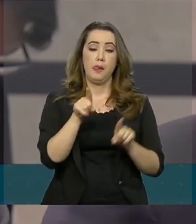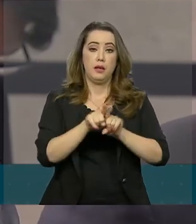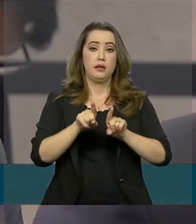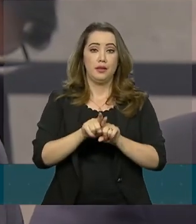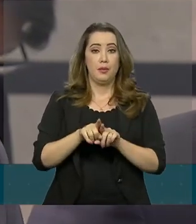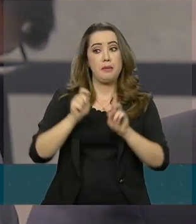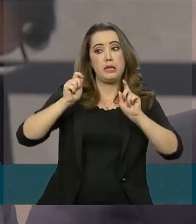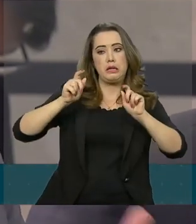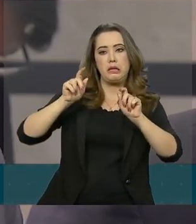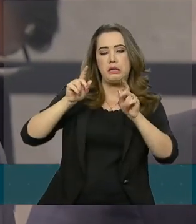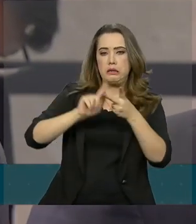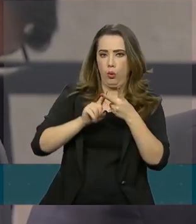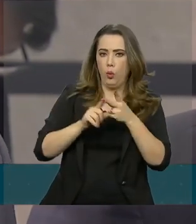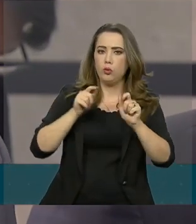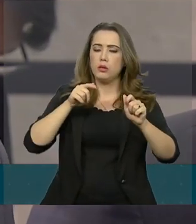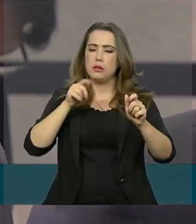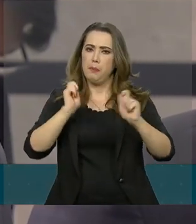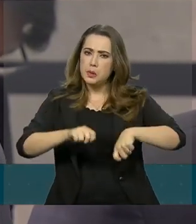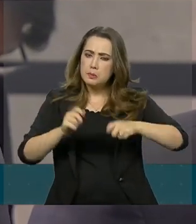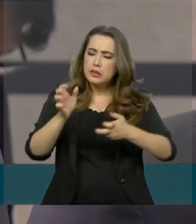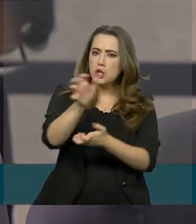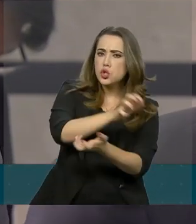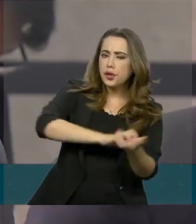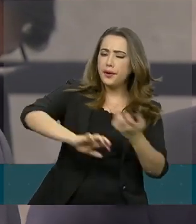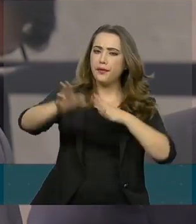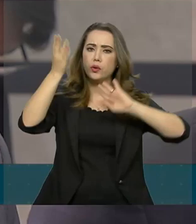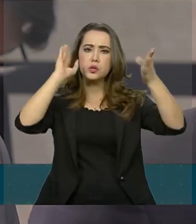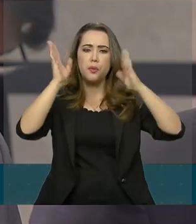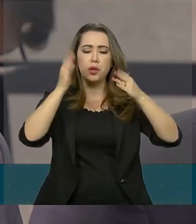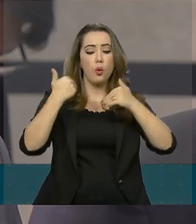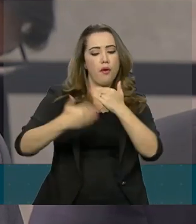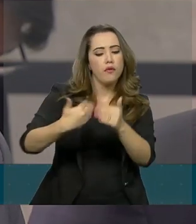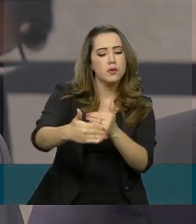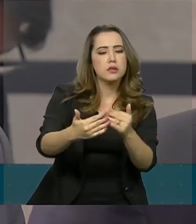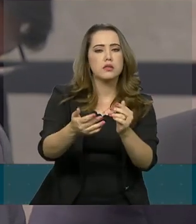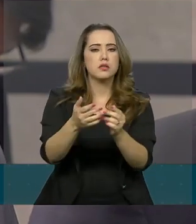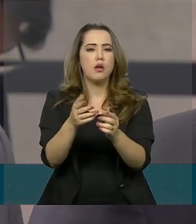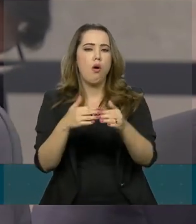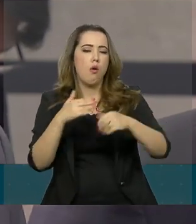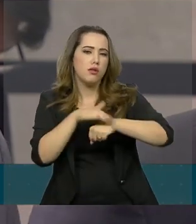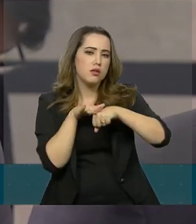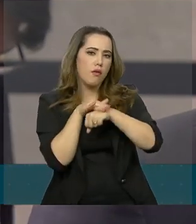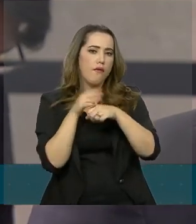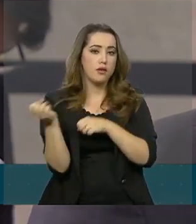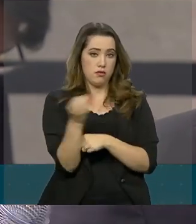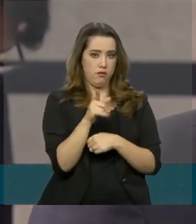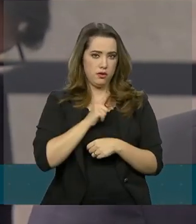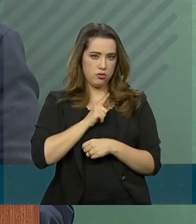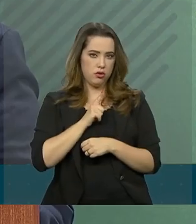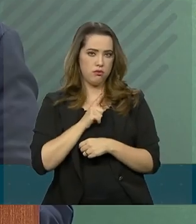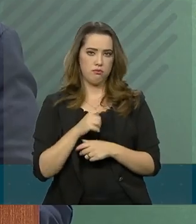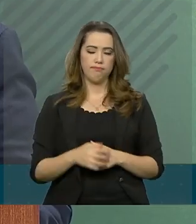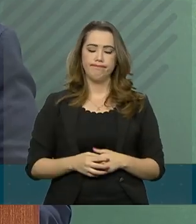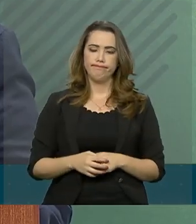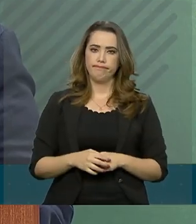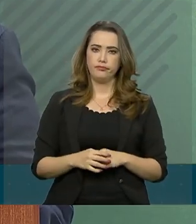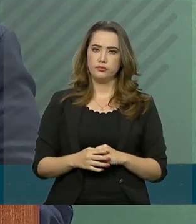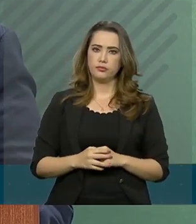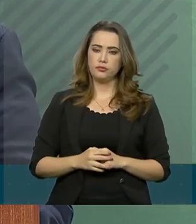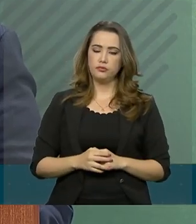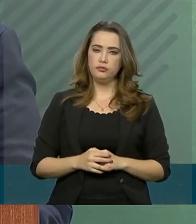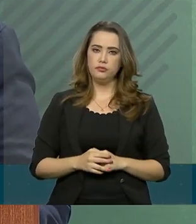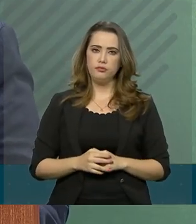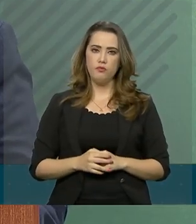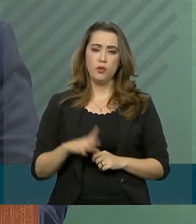houve alguma evolução nas conversas, como é que o presidente está monitorando isso, se tem alguma novidade mesmo. Quando eu